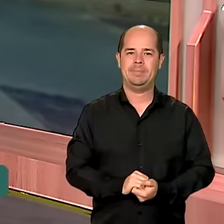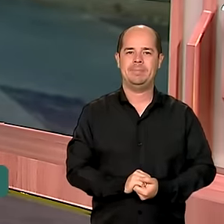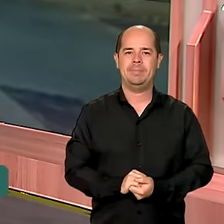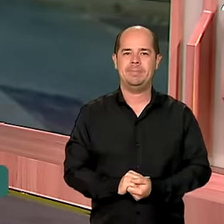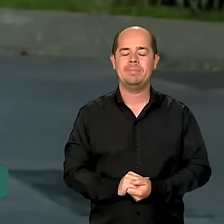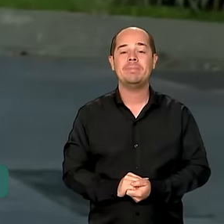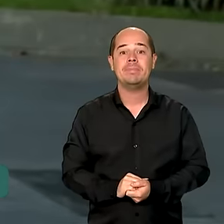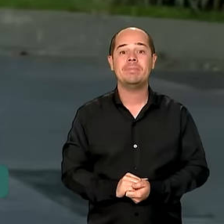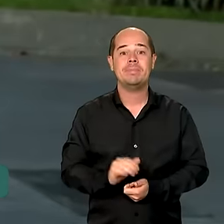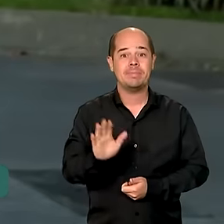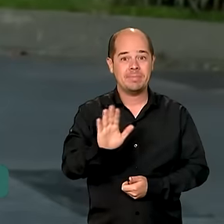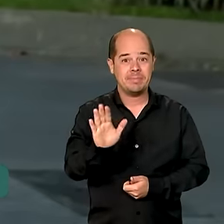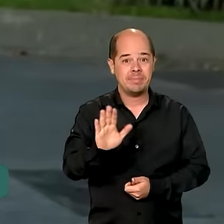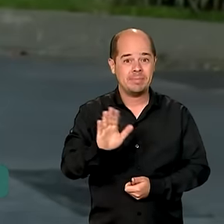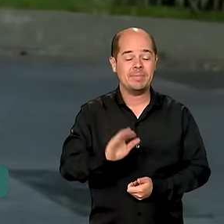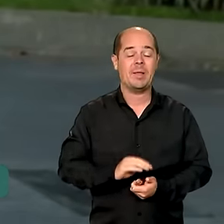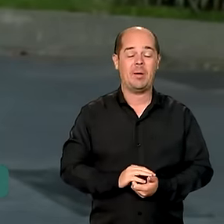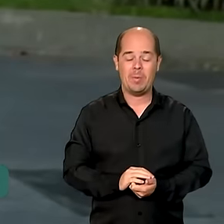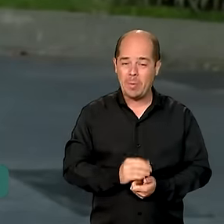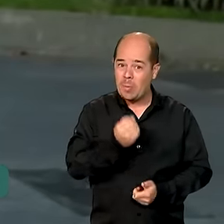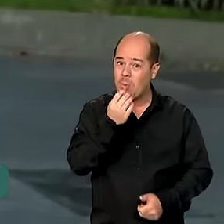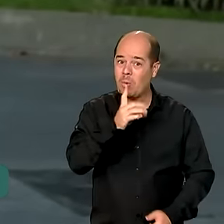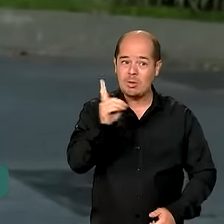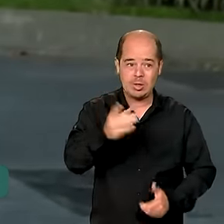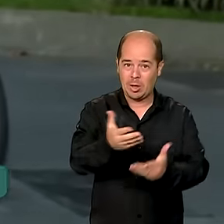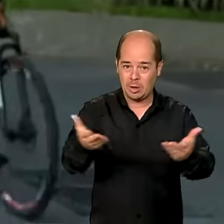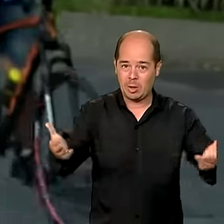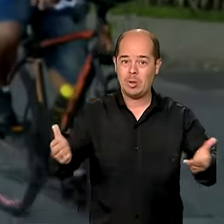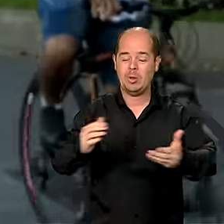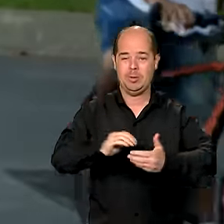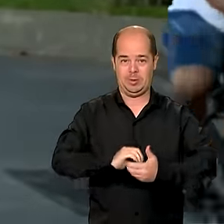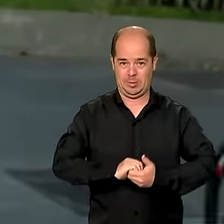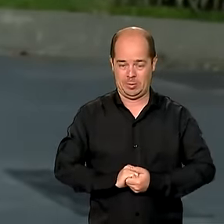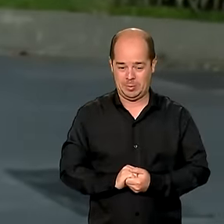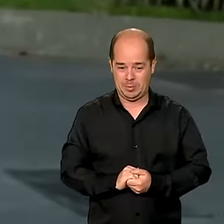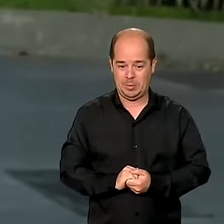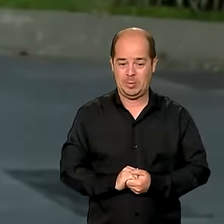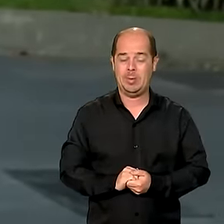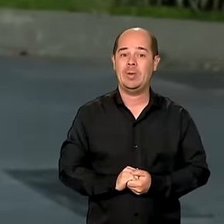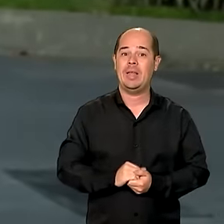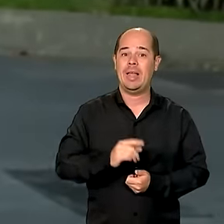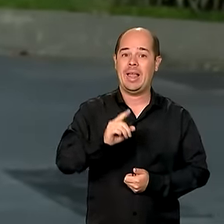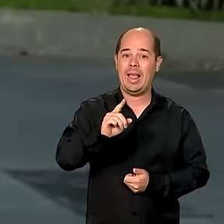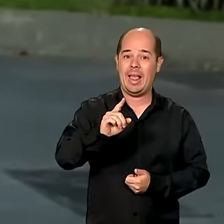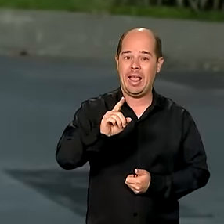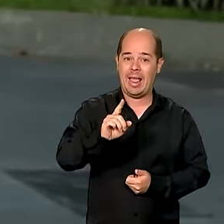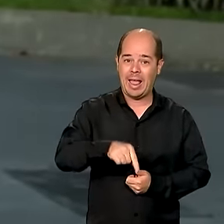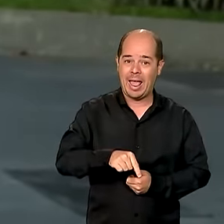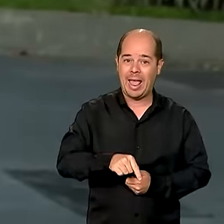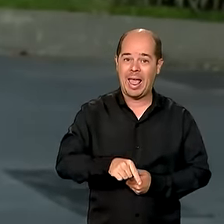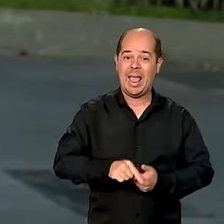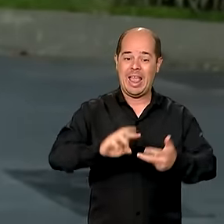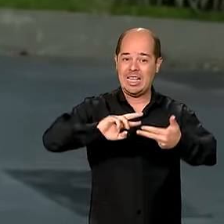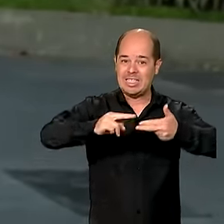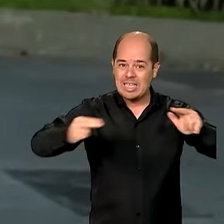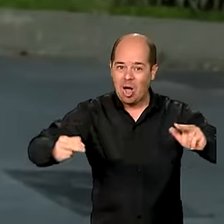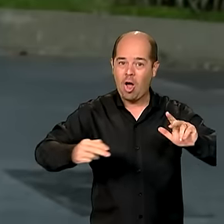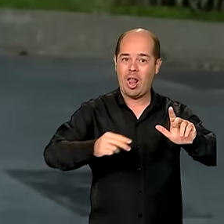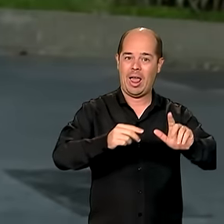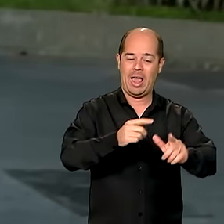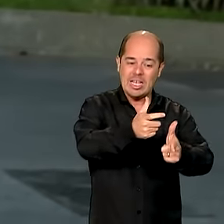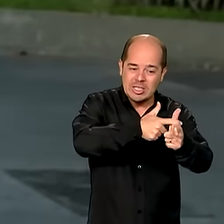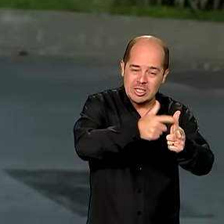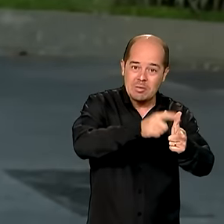Oi, Vanessa. Bom dia a você. Bom dia a todos. Esse é o Desenrola Pequenos Negócios. É voltado